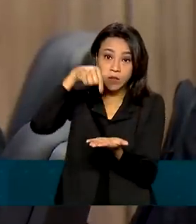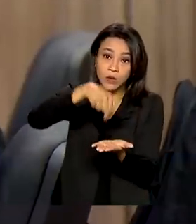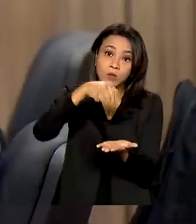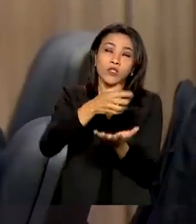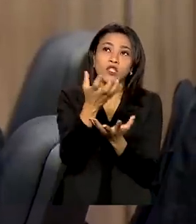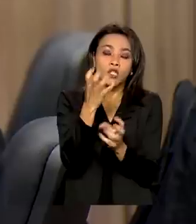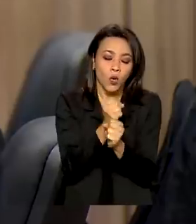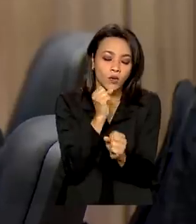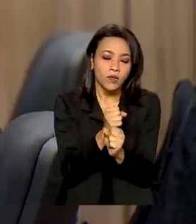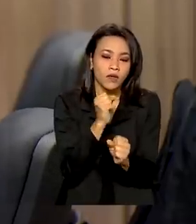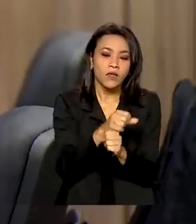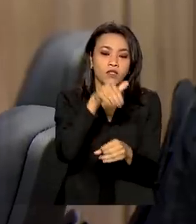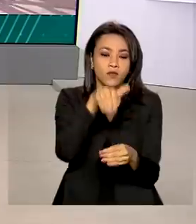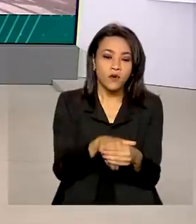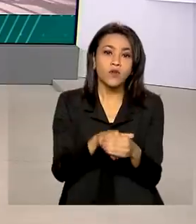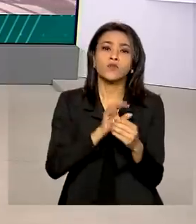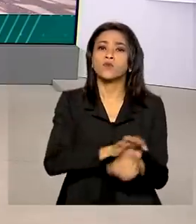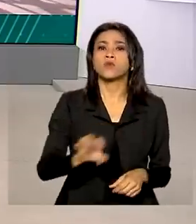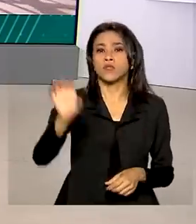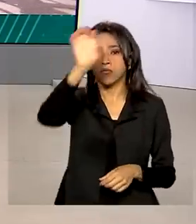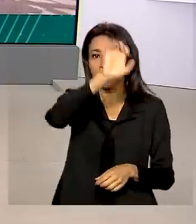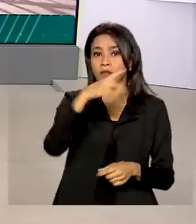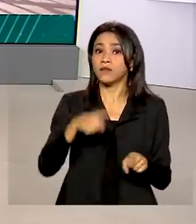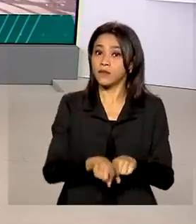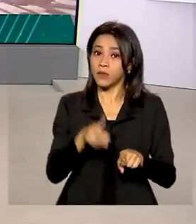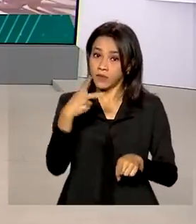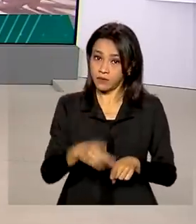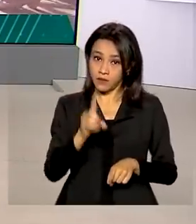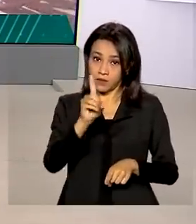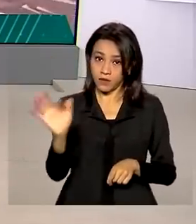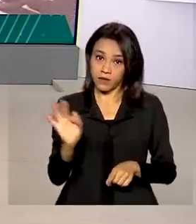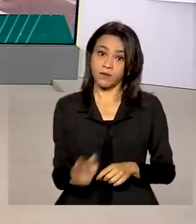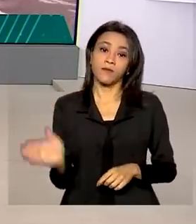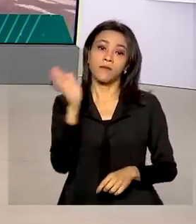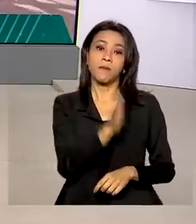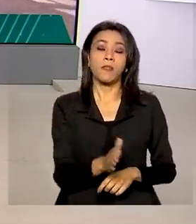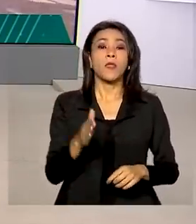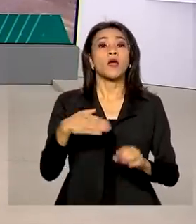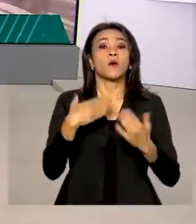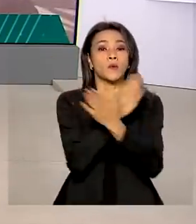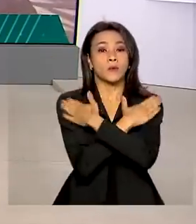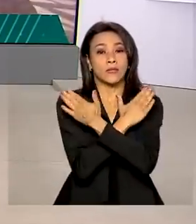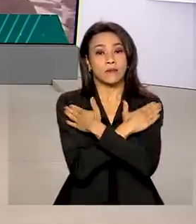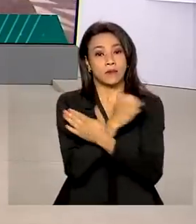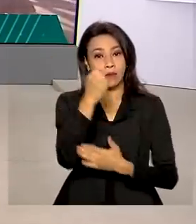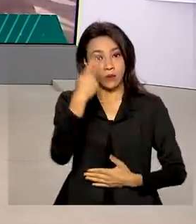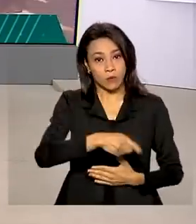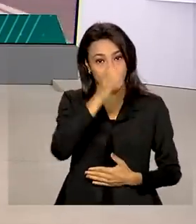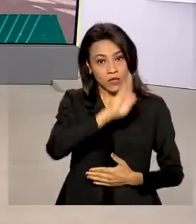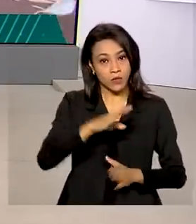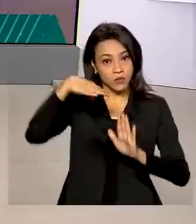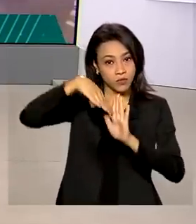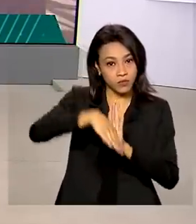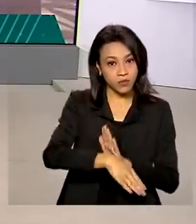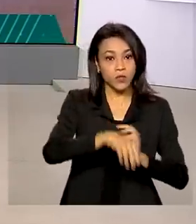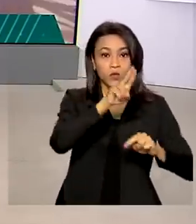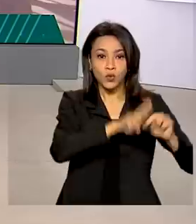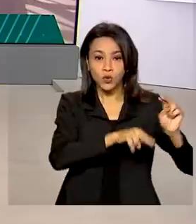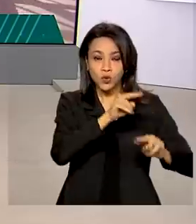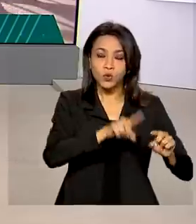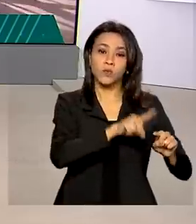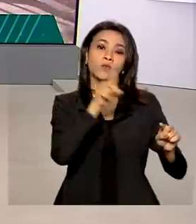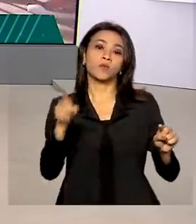estados e do Distrito Federal. O desemprego no Brasil caiu no trimestre que vai de junho a